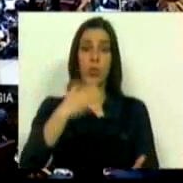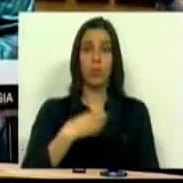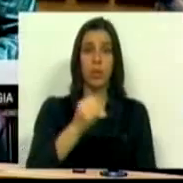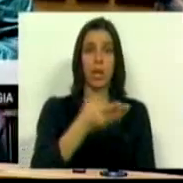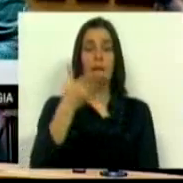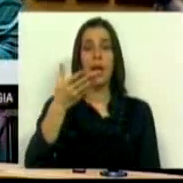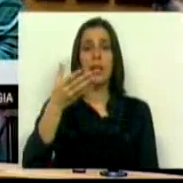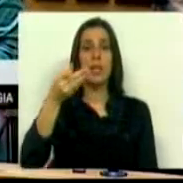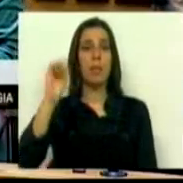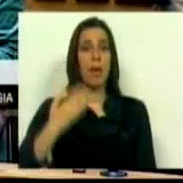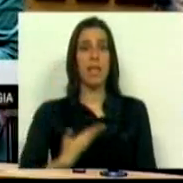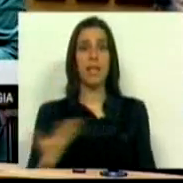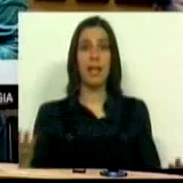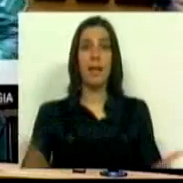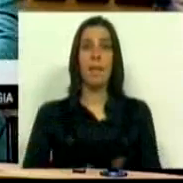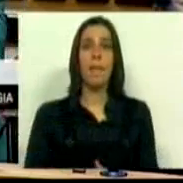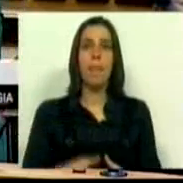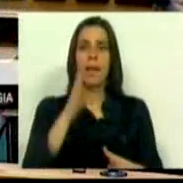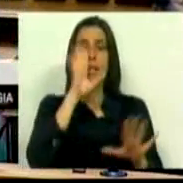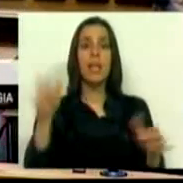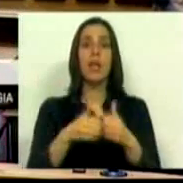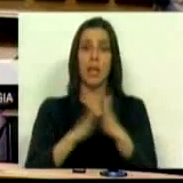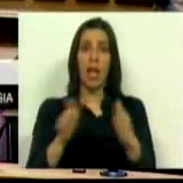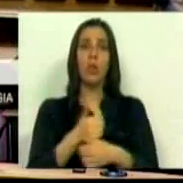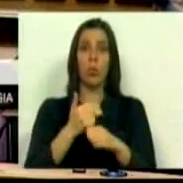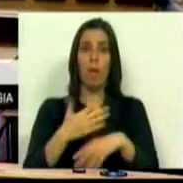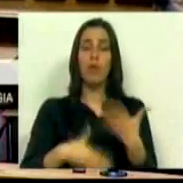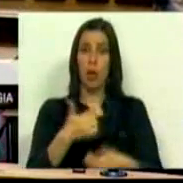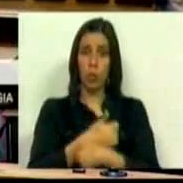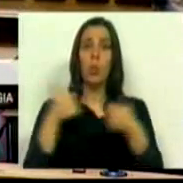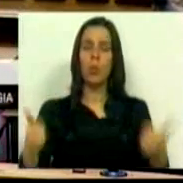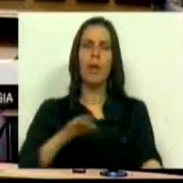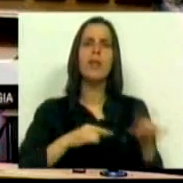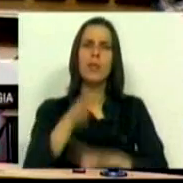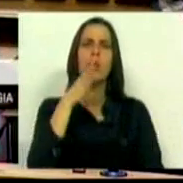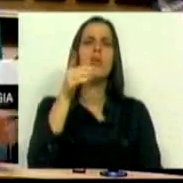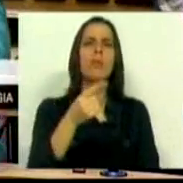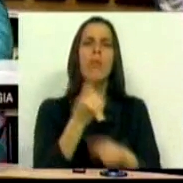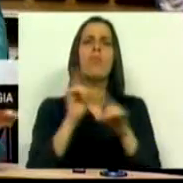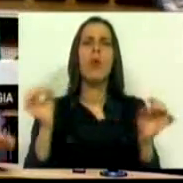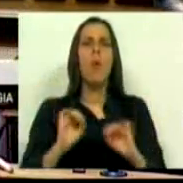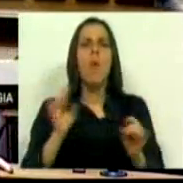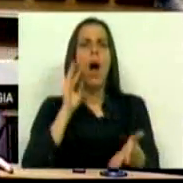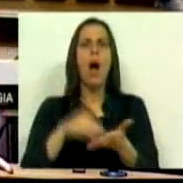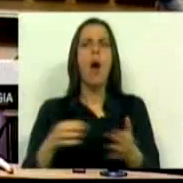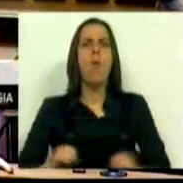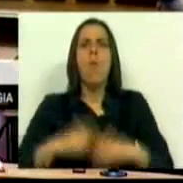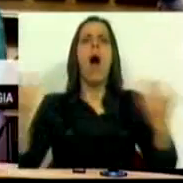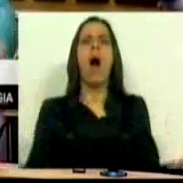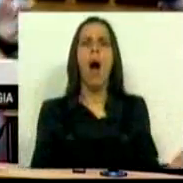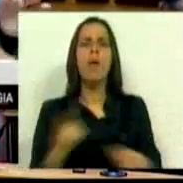CDS e pela parte do PSD. Se está tudo a funcionar assim tão bem, Srs. Deputados, porquê que não há resultados?